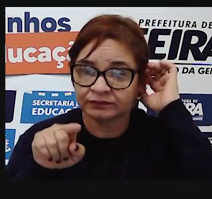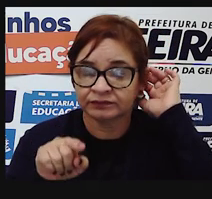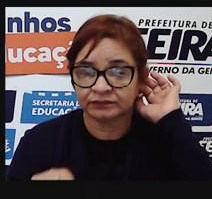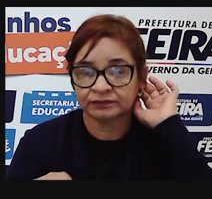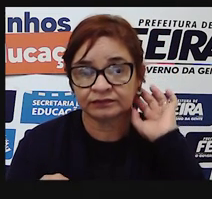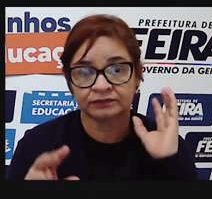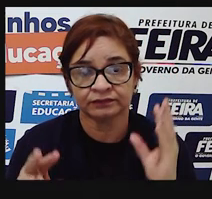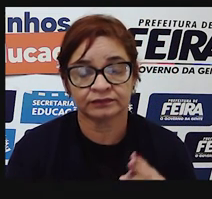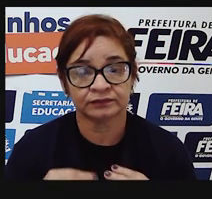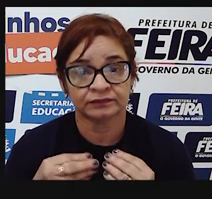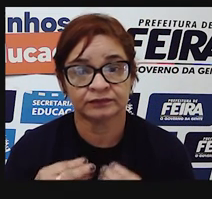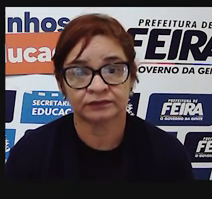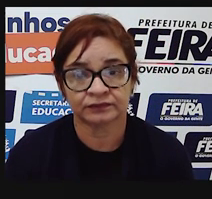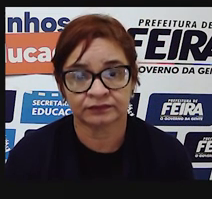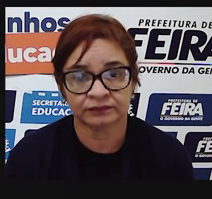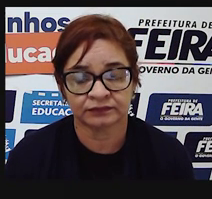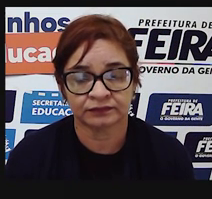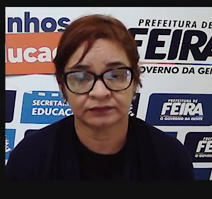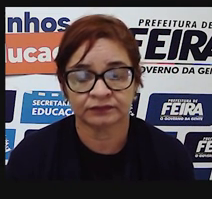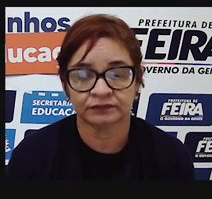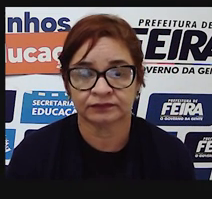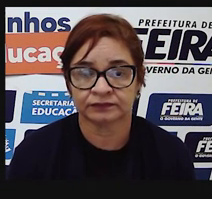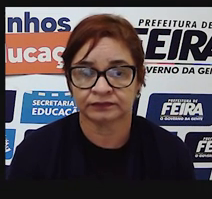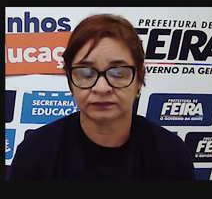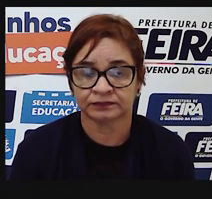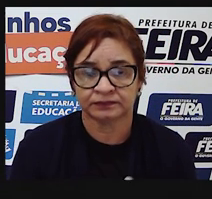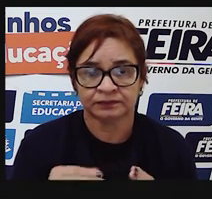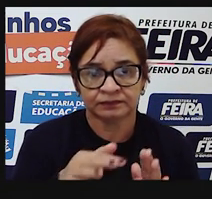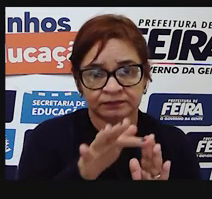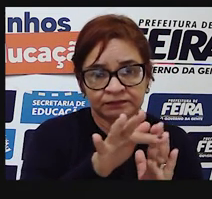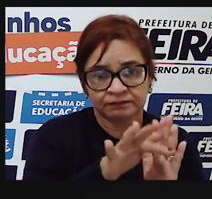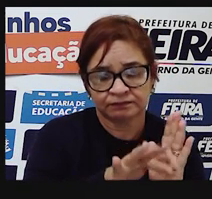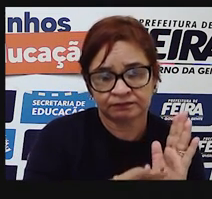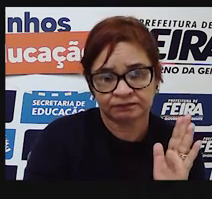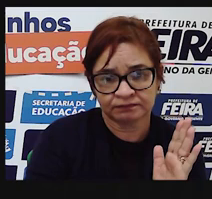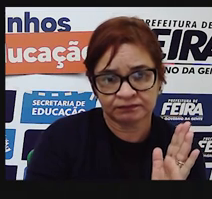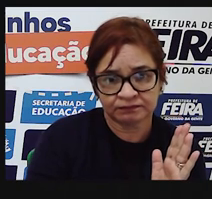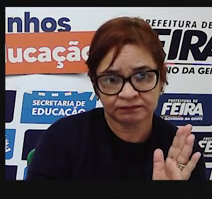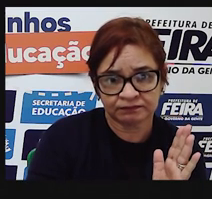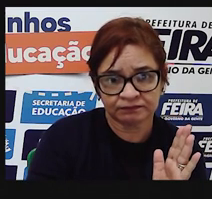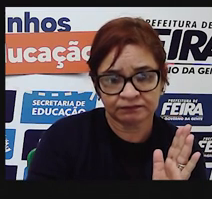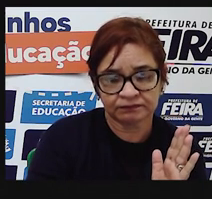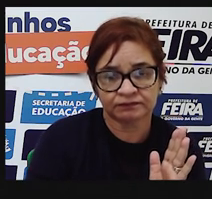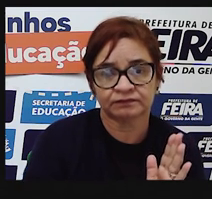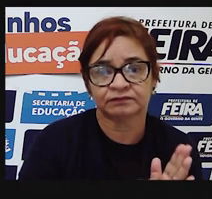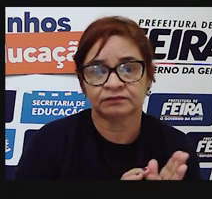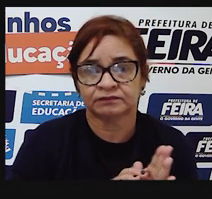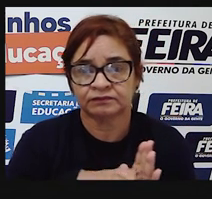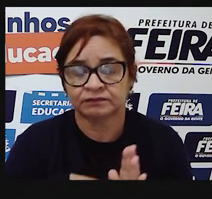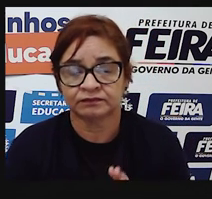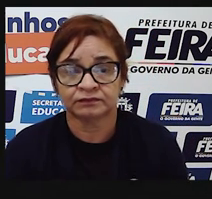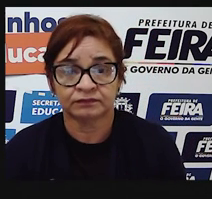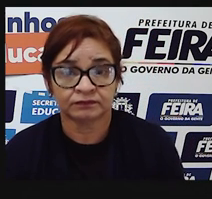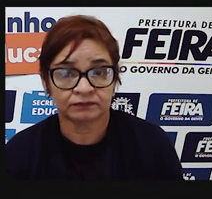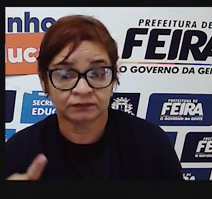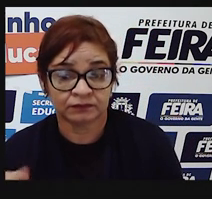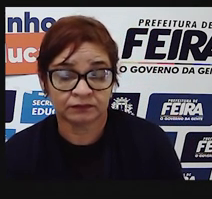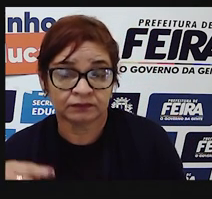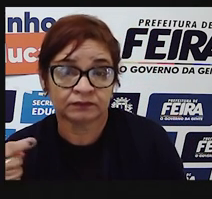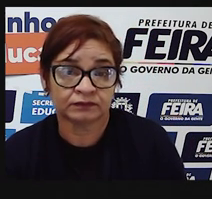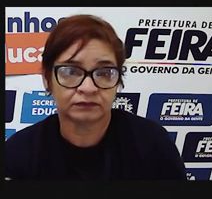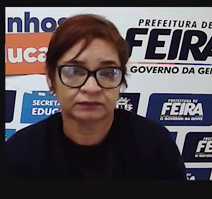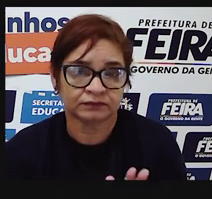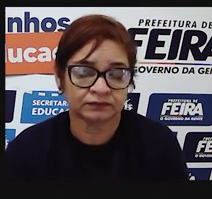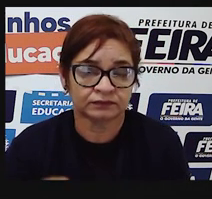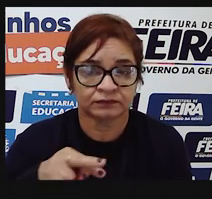utiliza esse sinal fora de texto, fora do contexto do texto, ele pode assumir outros significados.